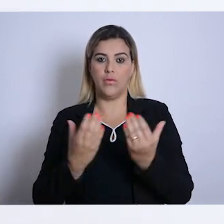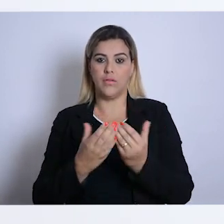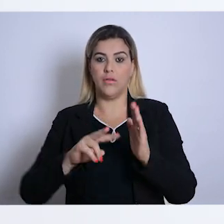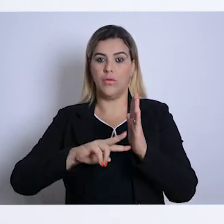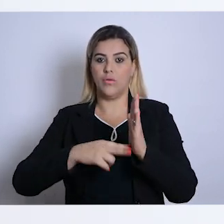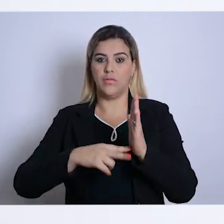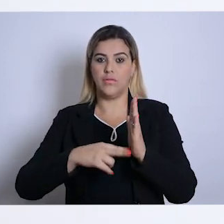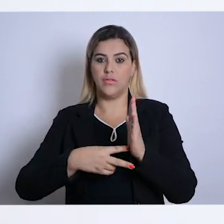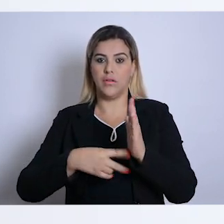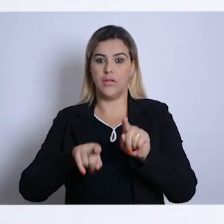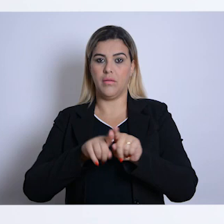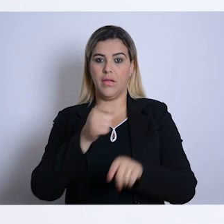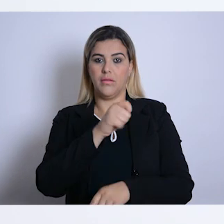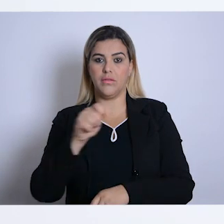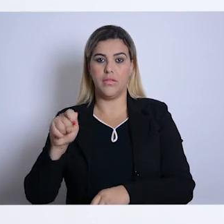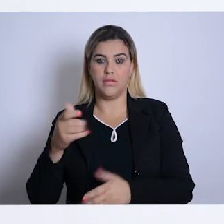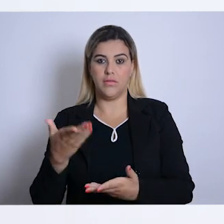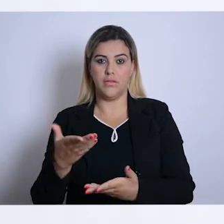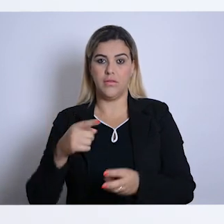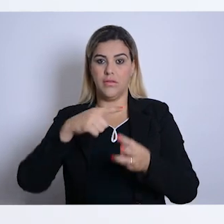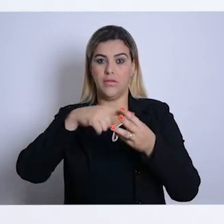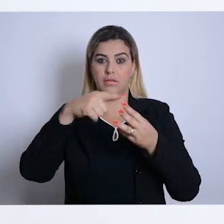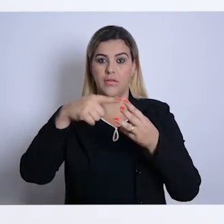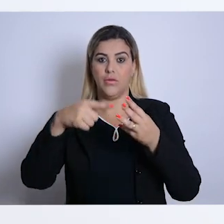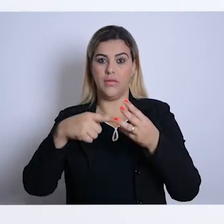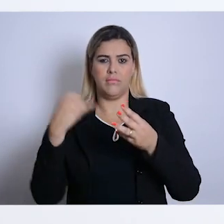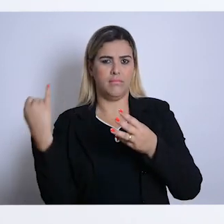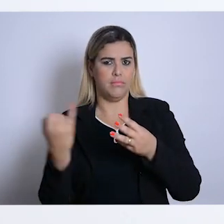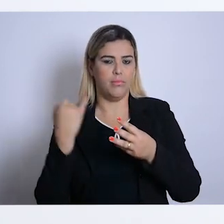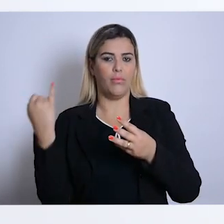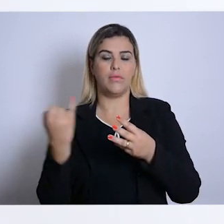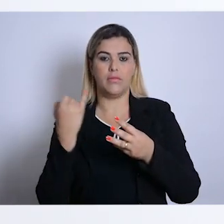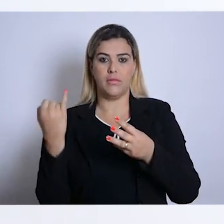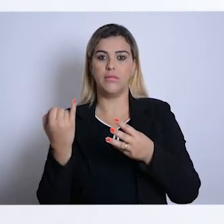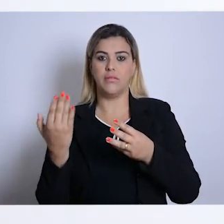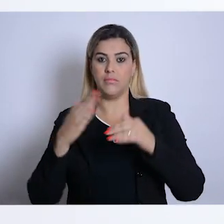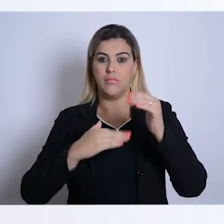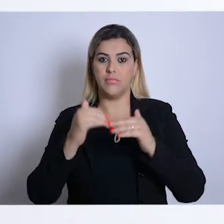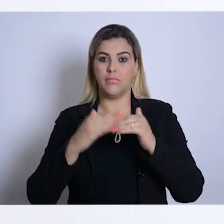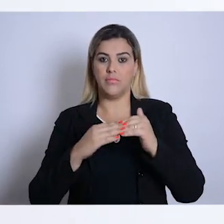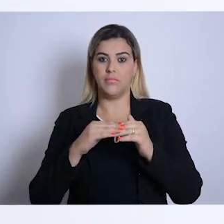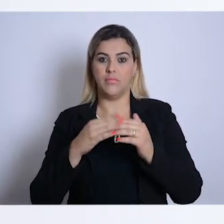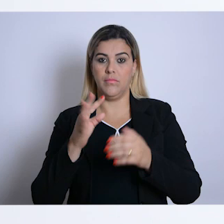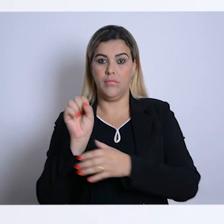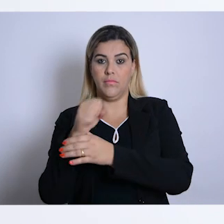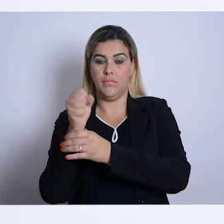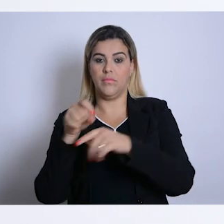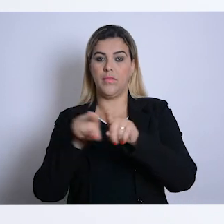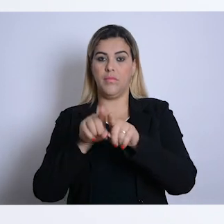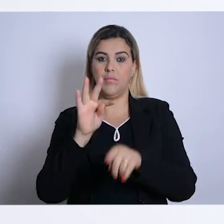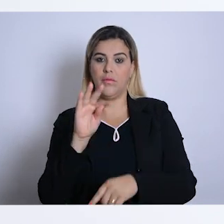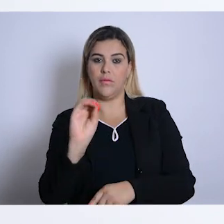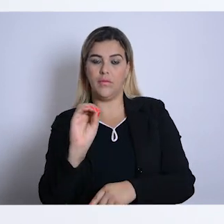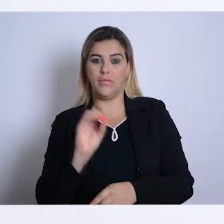Conselho, o Sindicato e as associações. São três entidades de muita importância para os profissionais, para